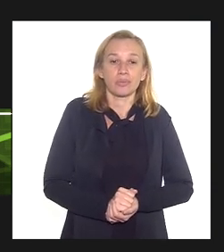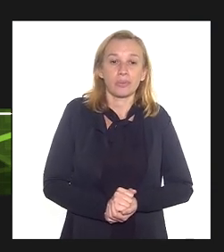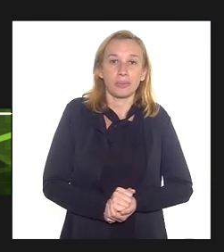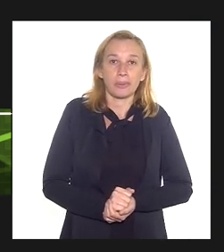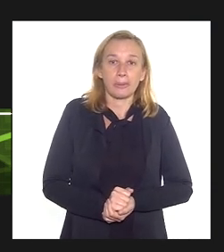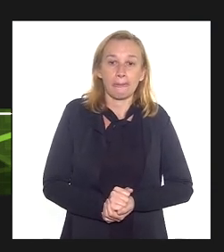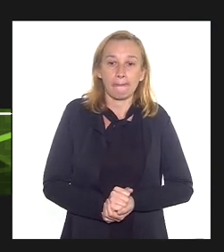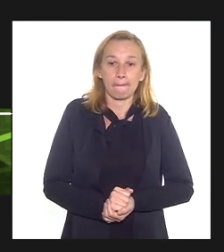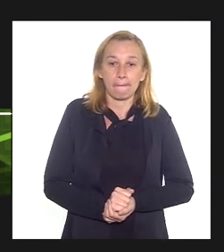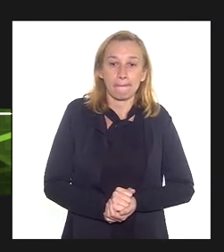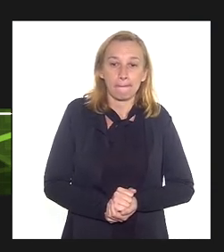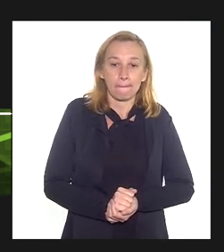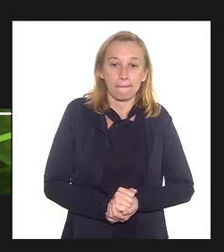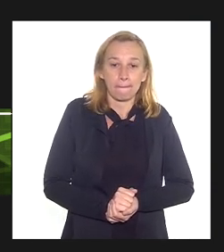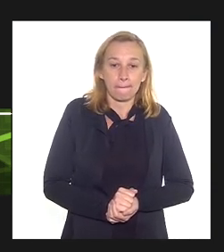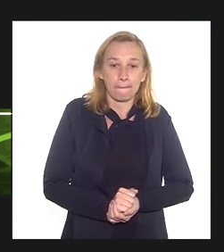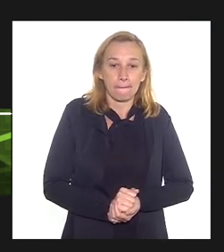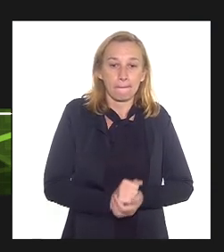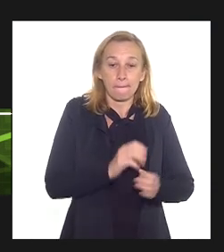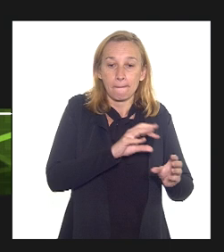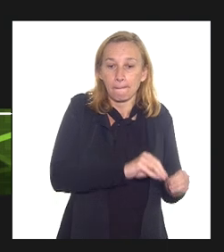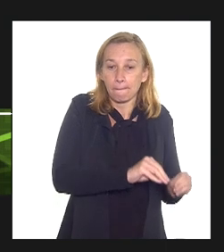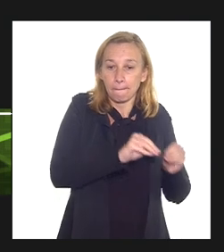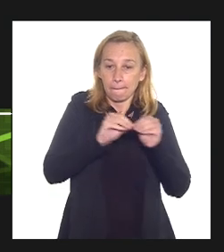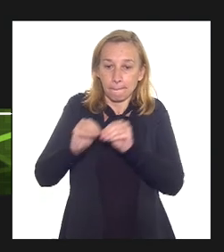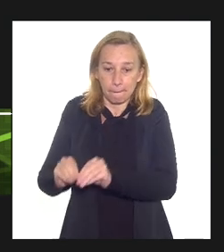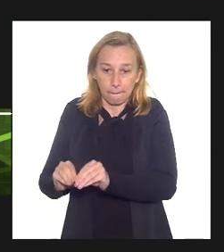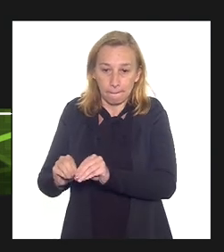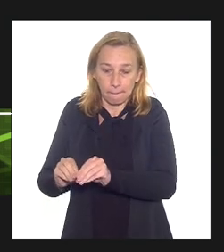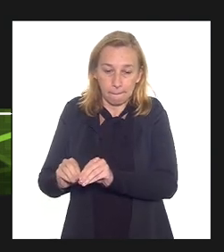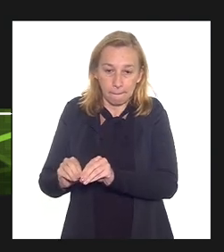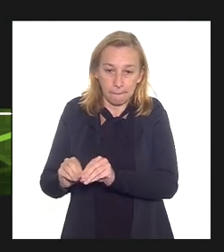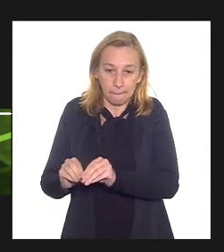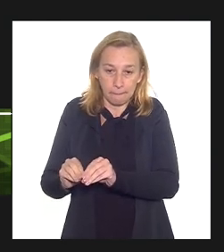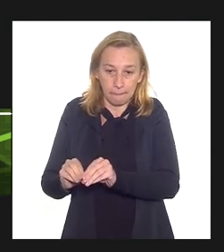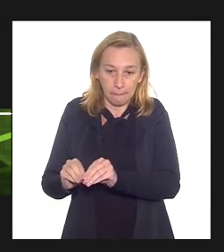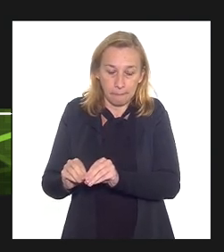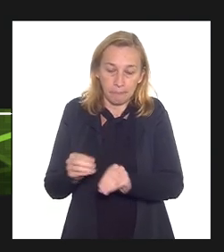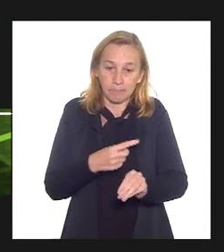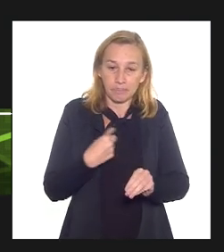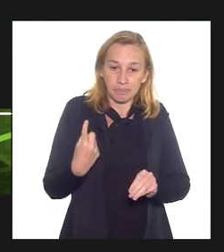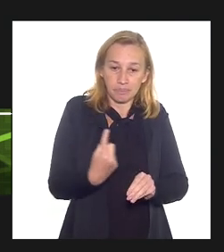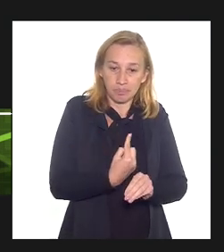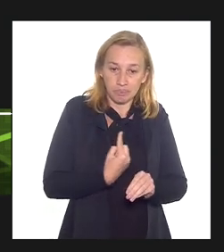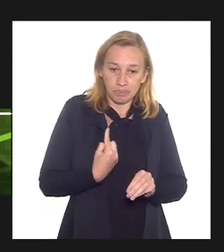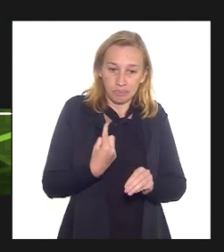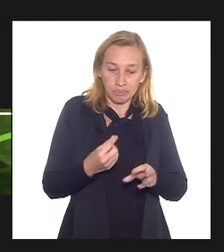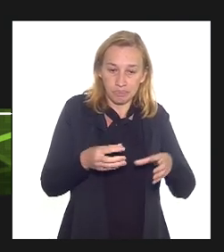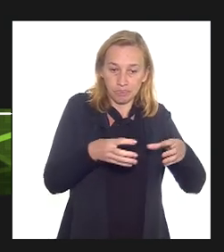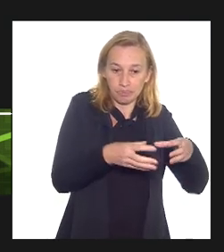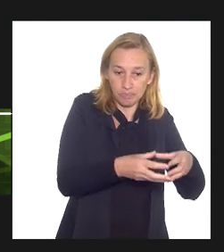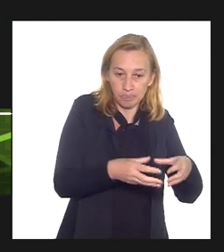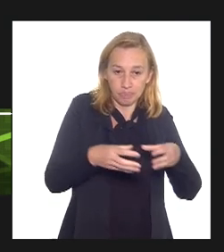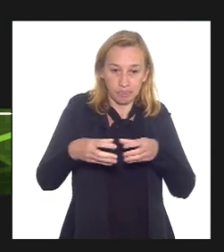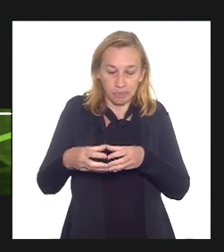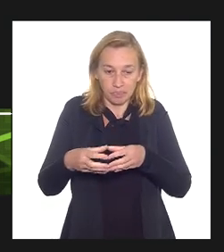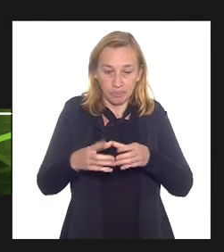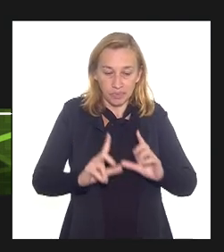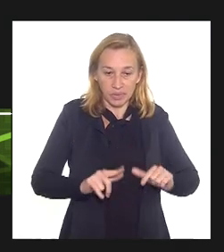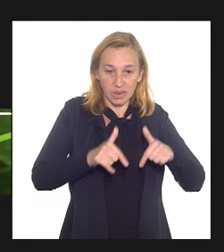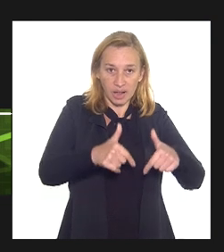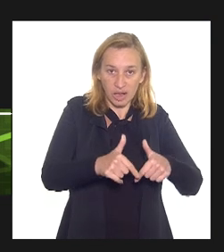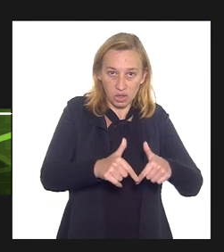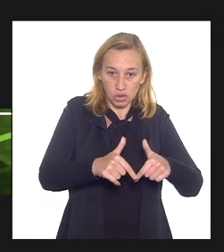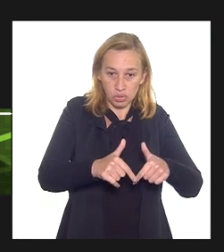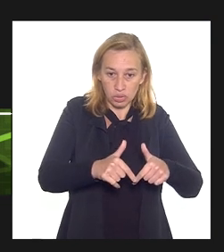operações de transferência de nossas unidades que atuam na exploração e produção offshore